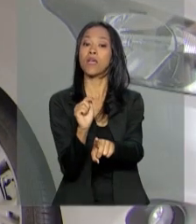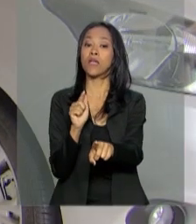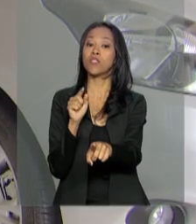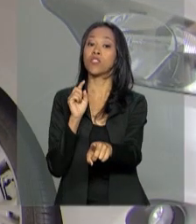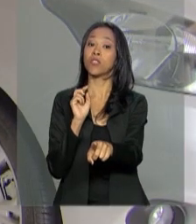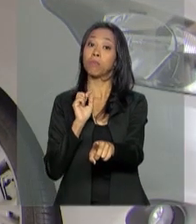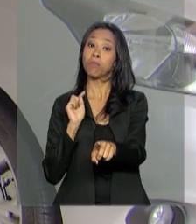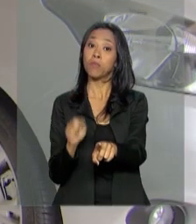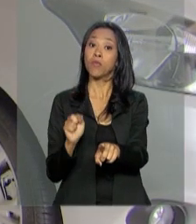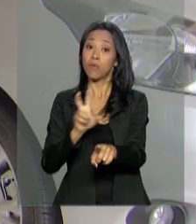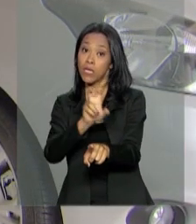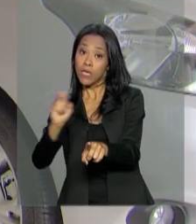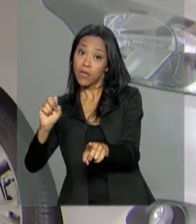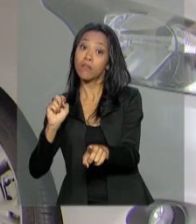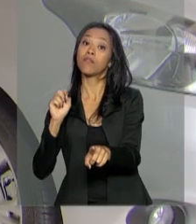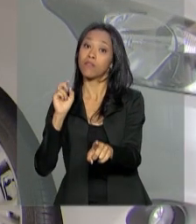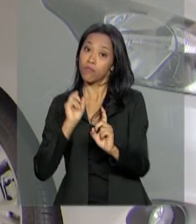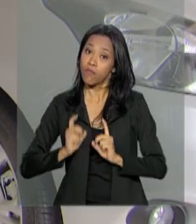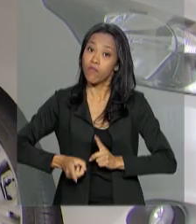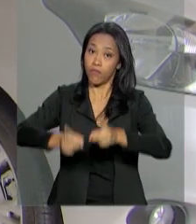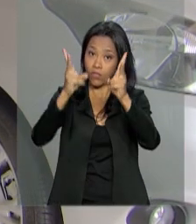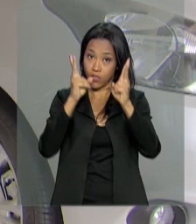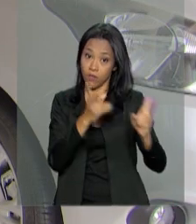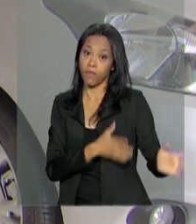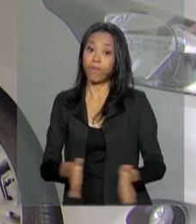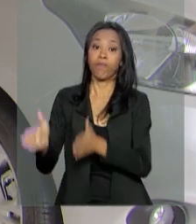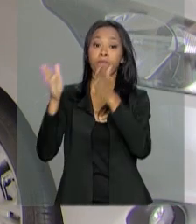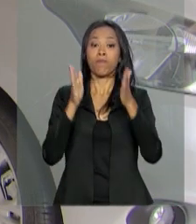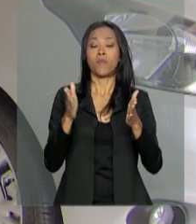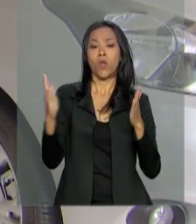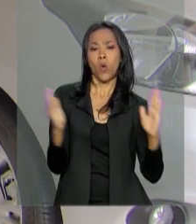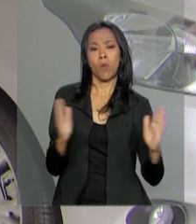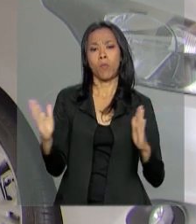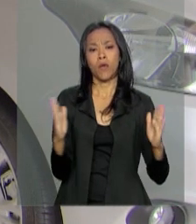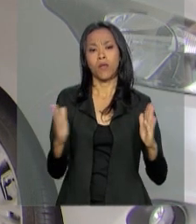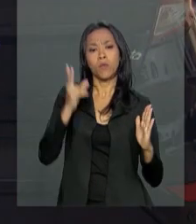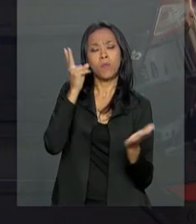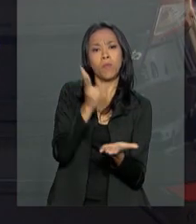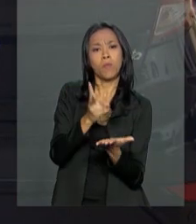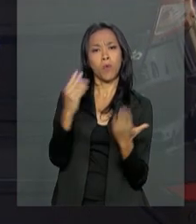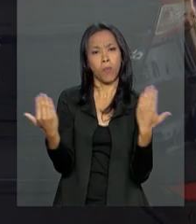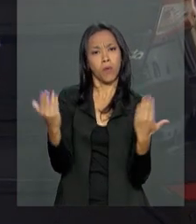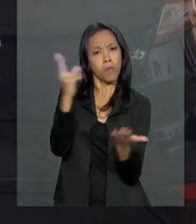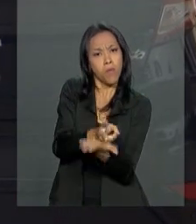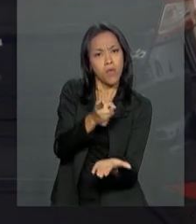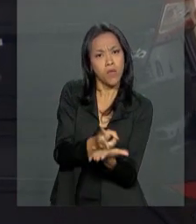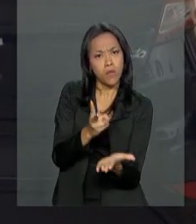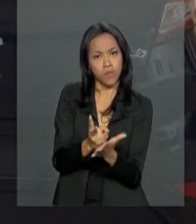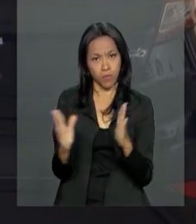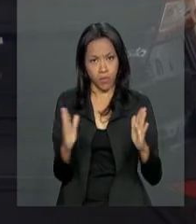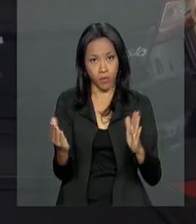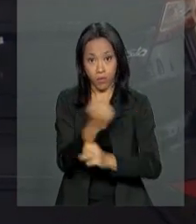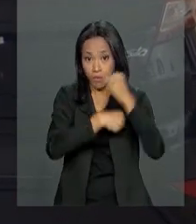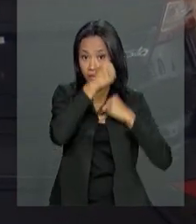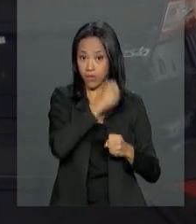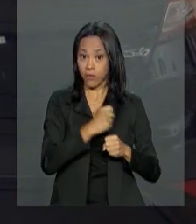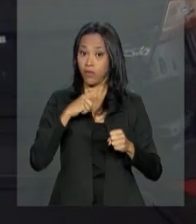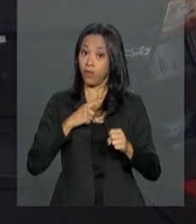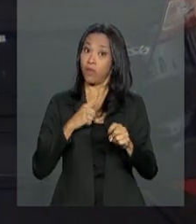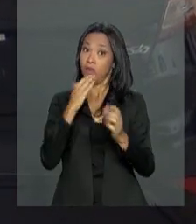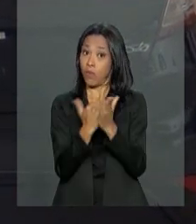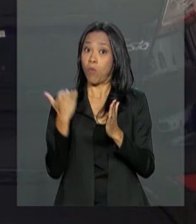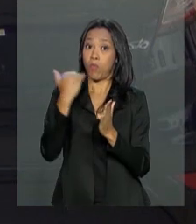unidades vendidas. Em relação ao mesmo período do ano passado, houve alta de 17%.